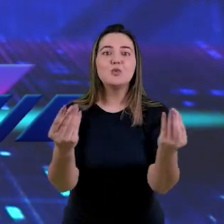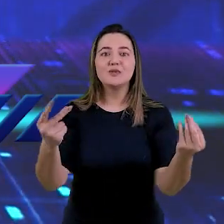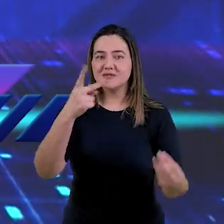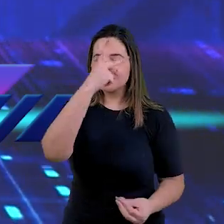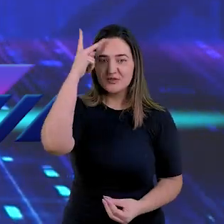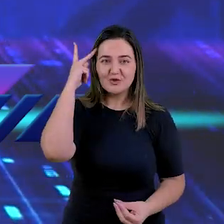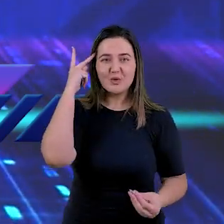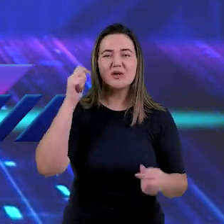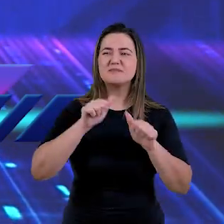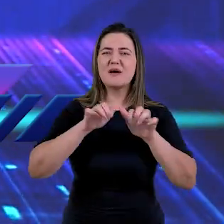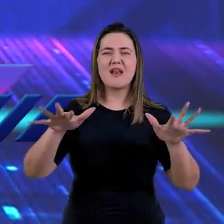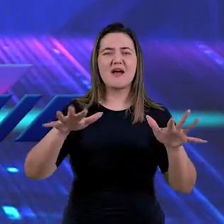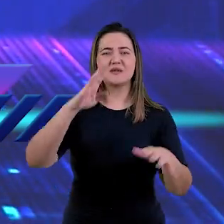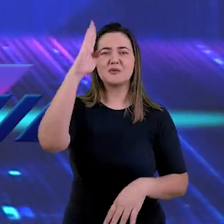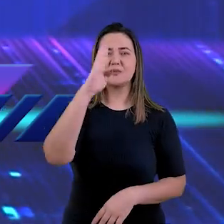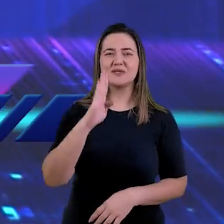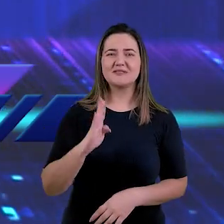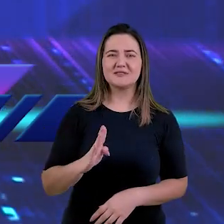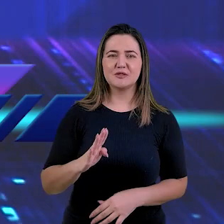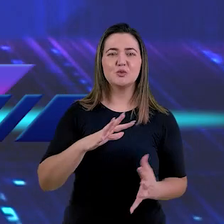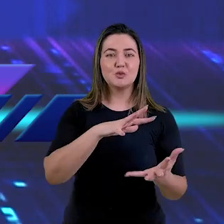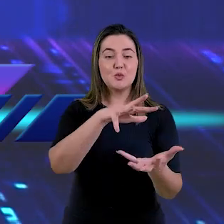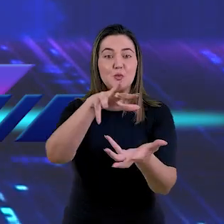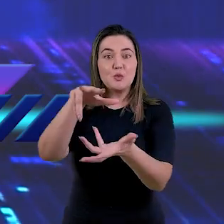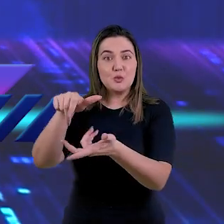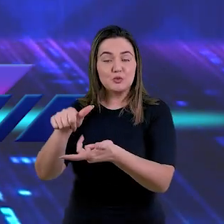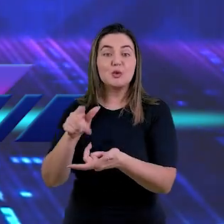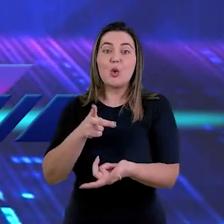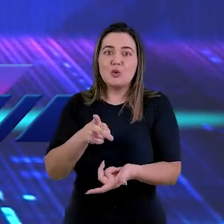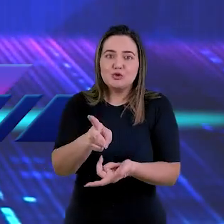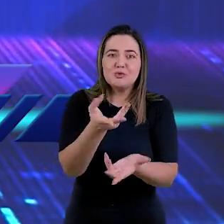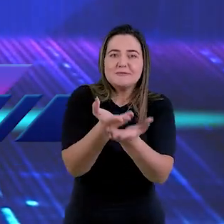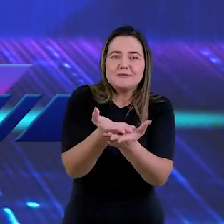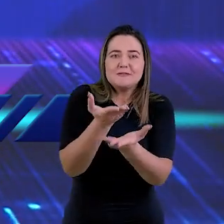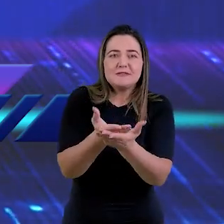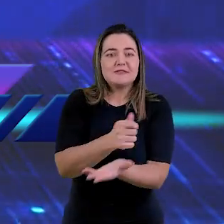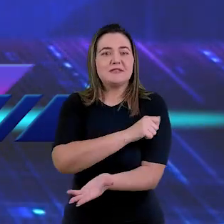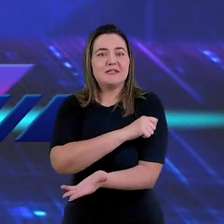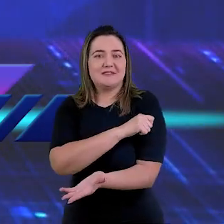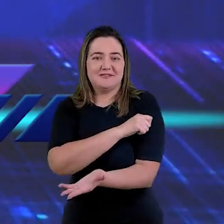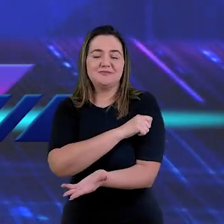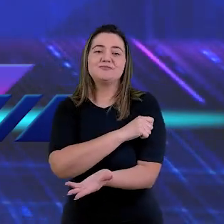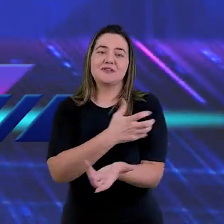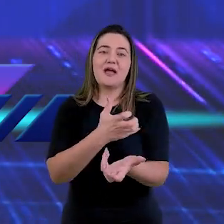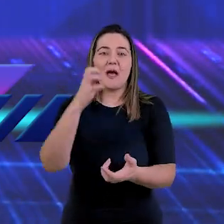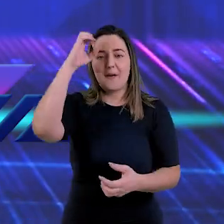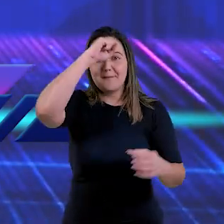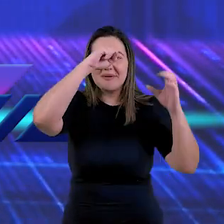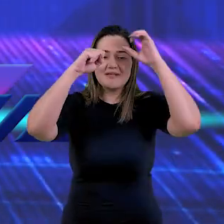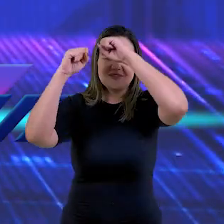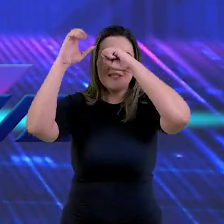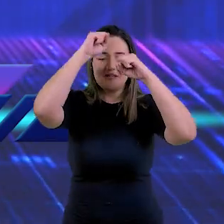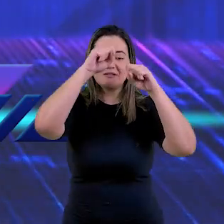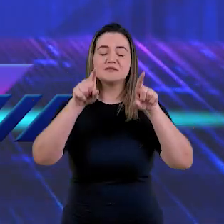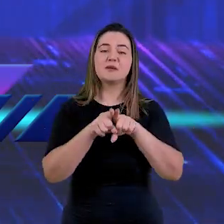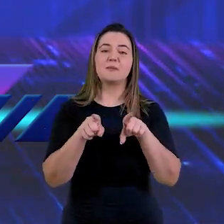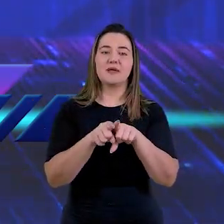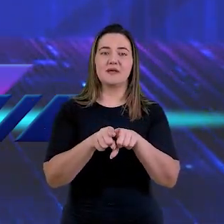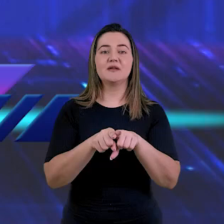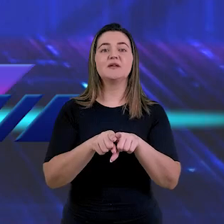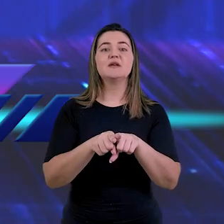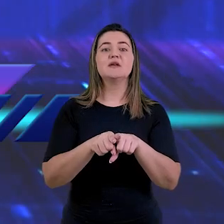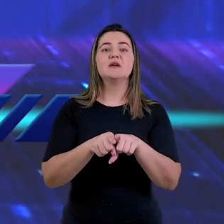pessoas espalhadas no Brasil e no mundo. Que estão buscando conhecer mais e mais da Palavra do Senhor. E os alunos